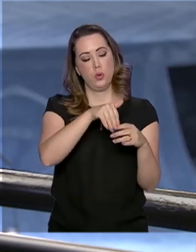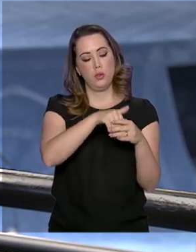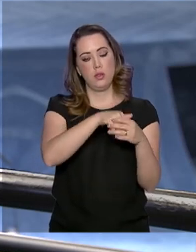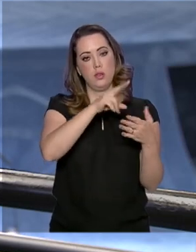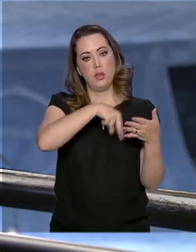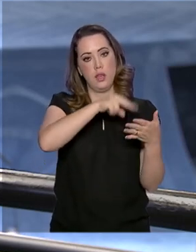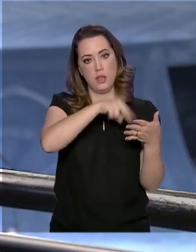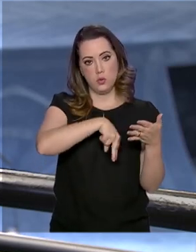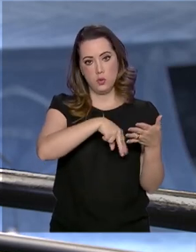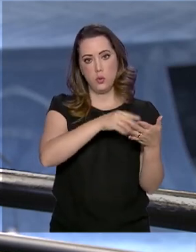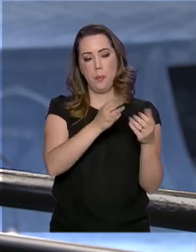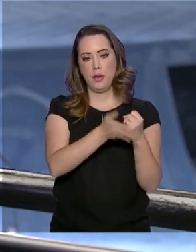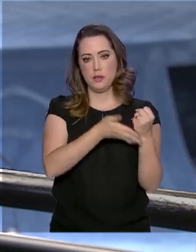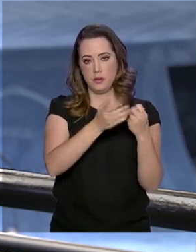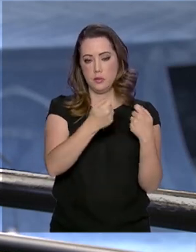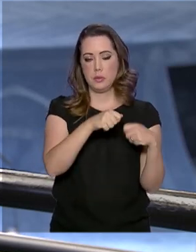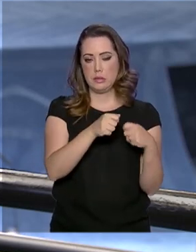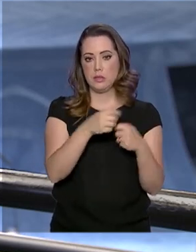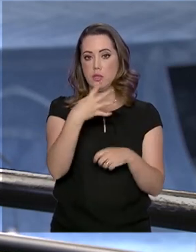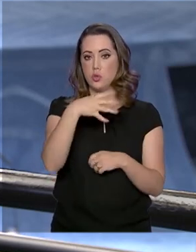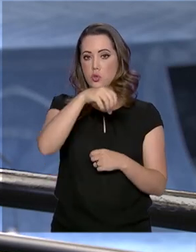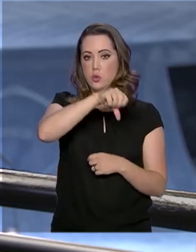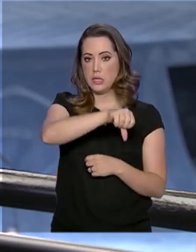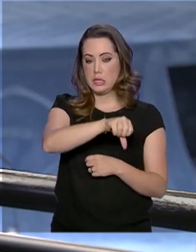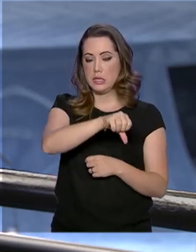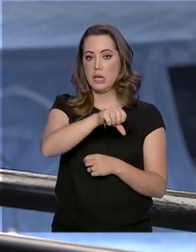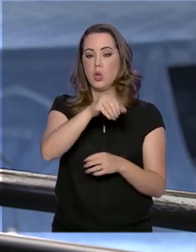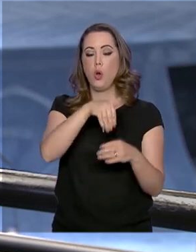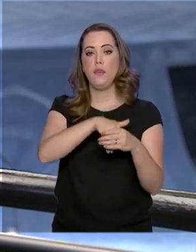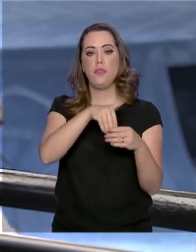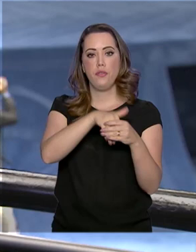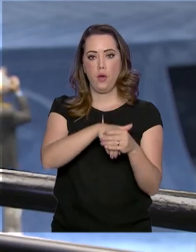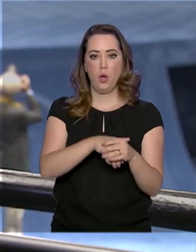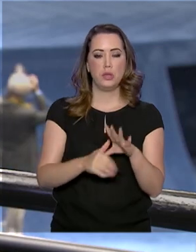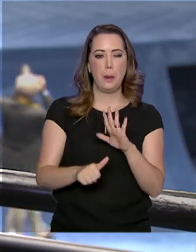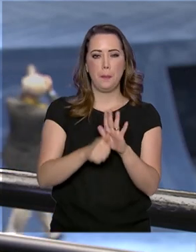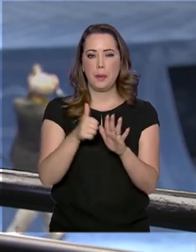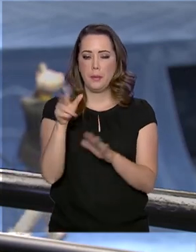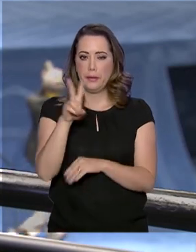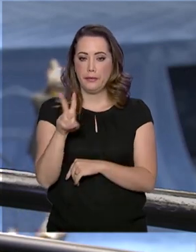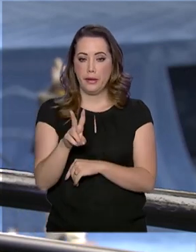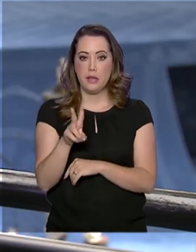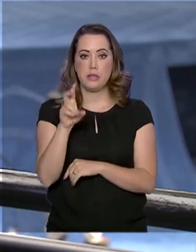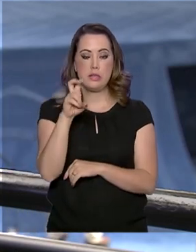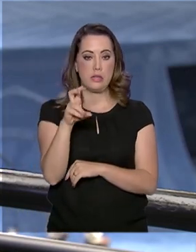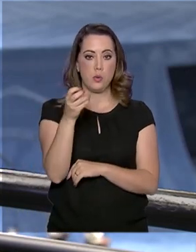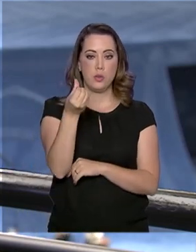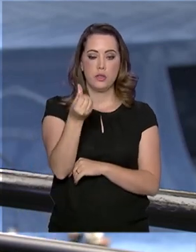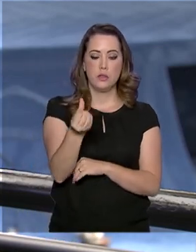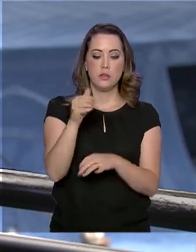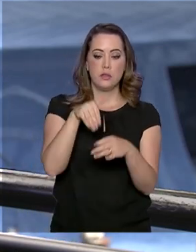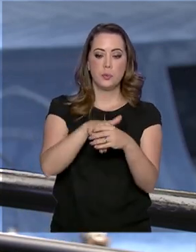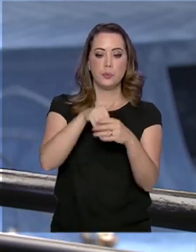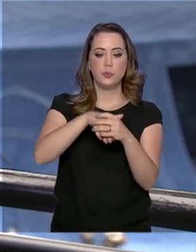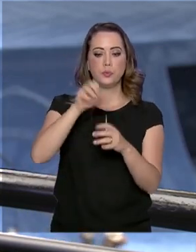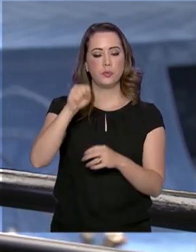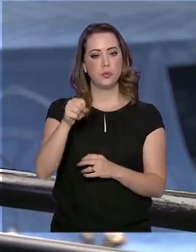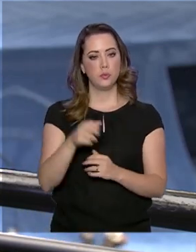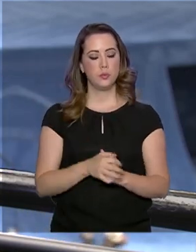49 votos favoráveis. A gente lembra que no primeiro turno ele alcançou 56 votos favoráveis.